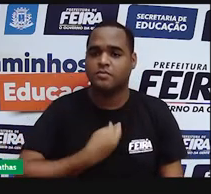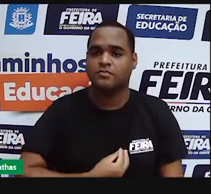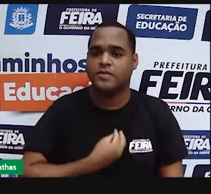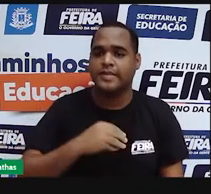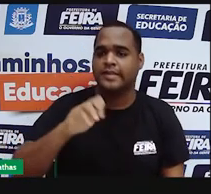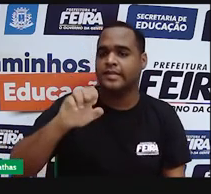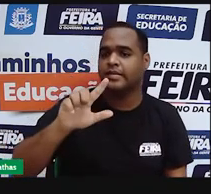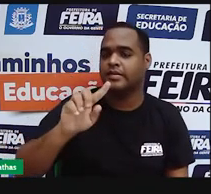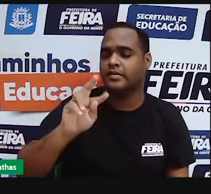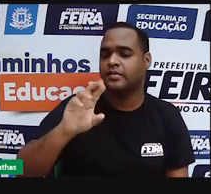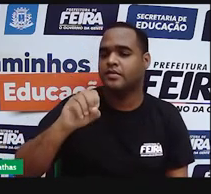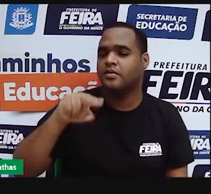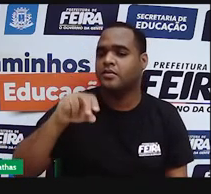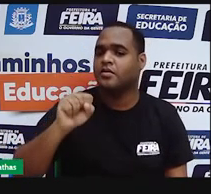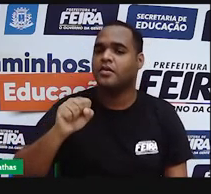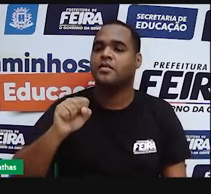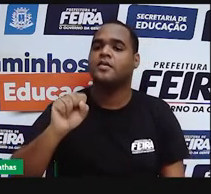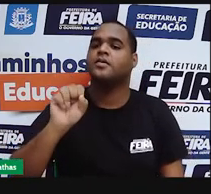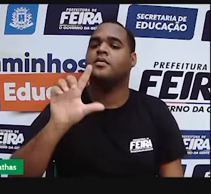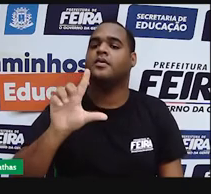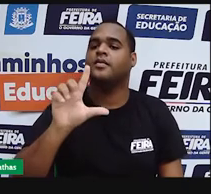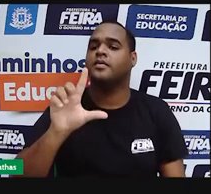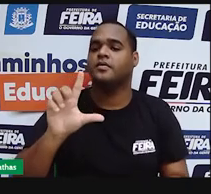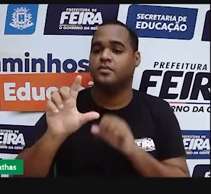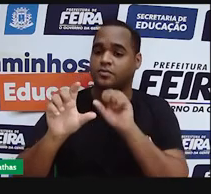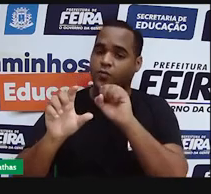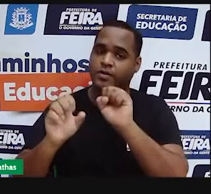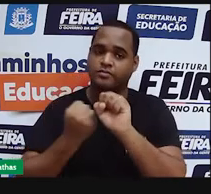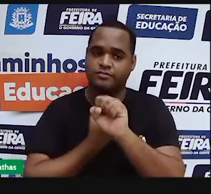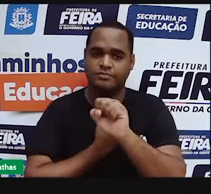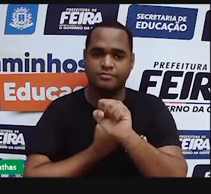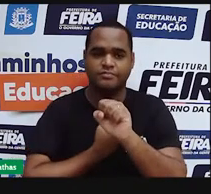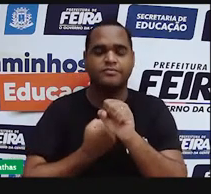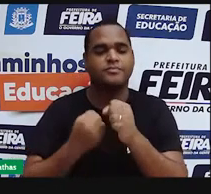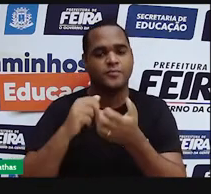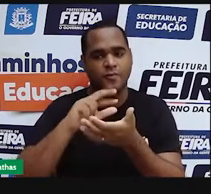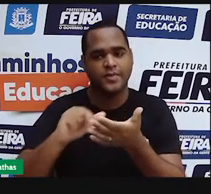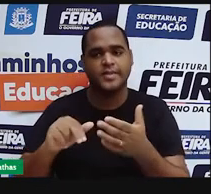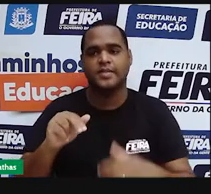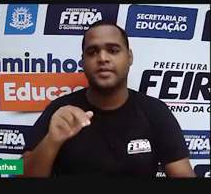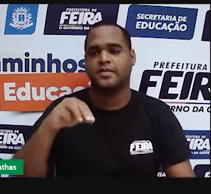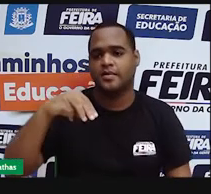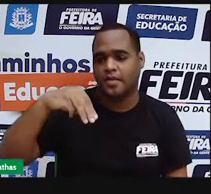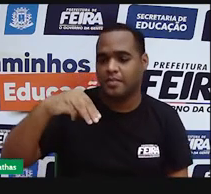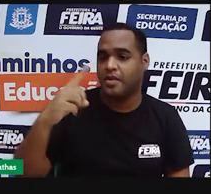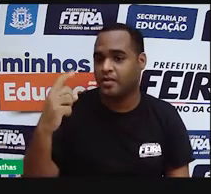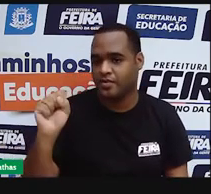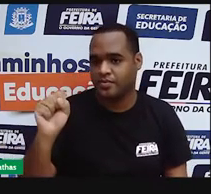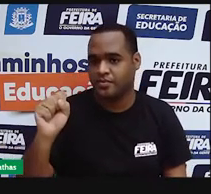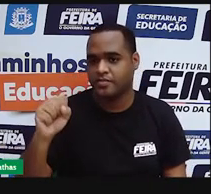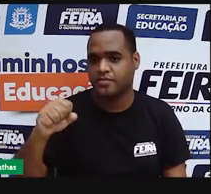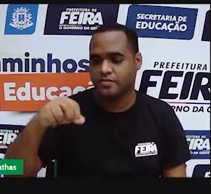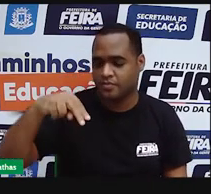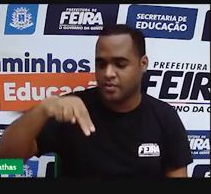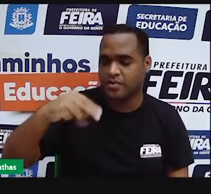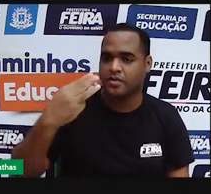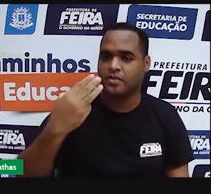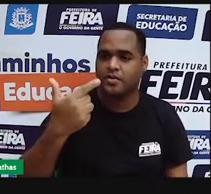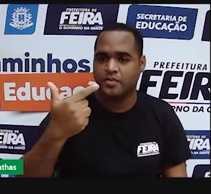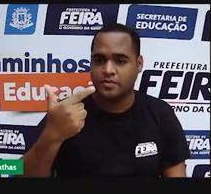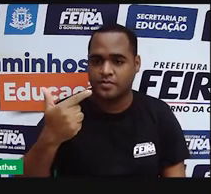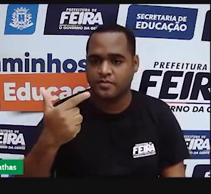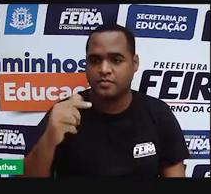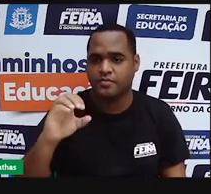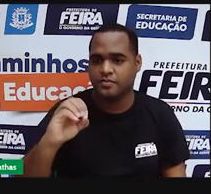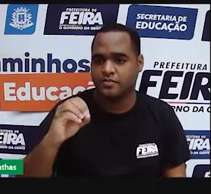camada L, ela consegue comportar até oito elétrons. A N até 18, A N até 32,